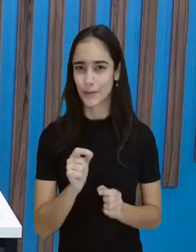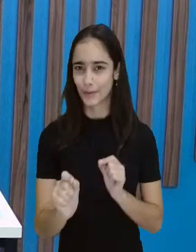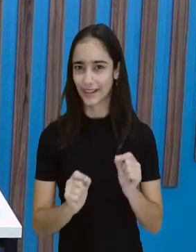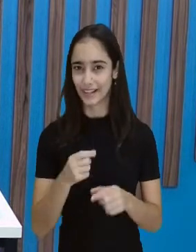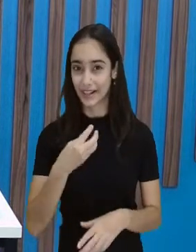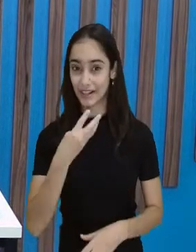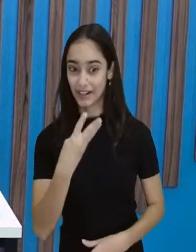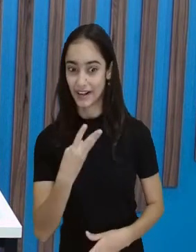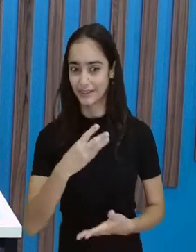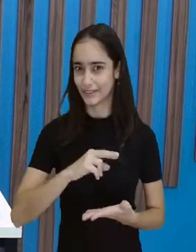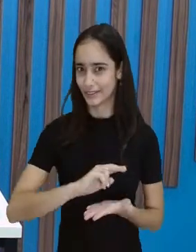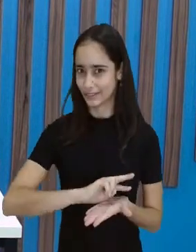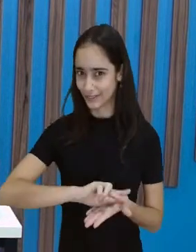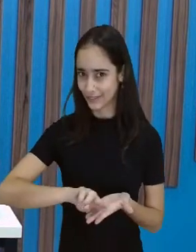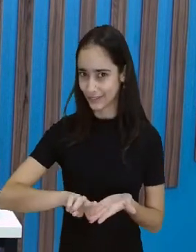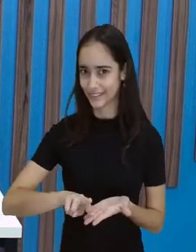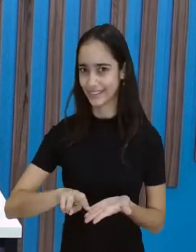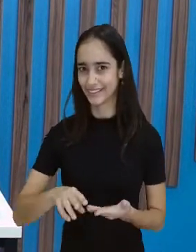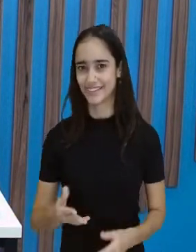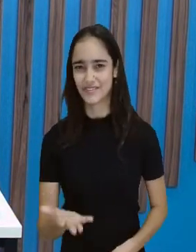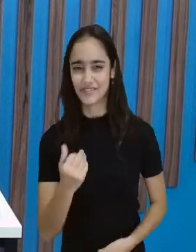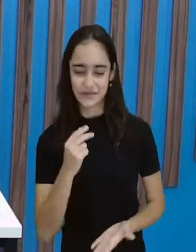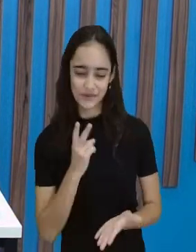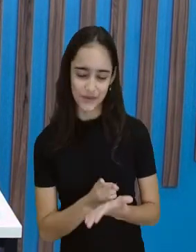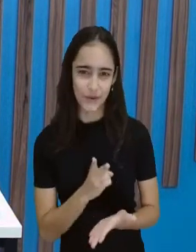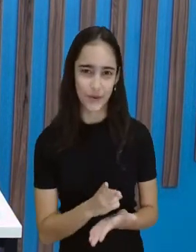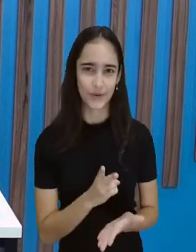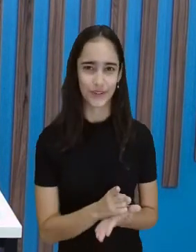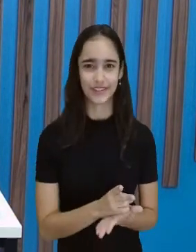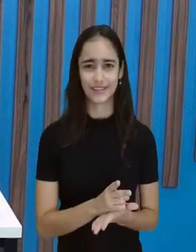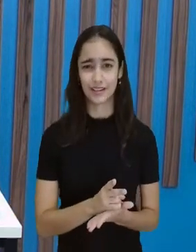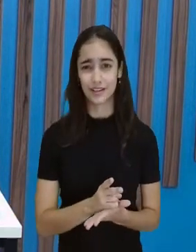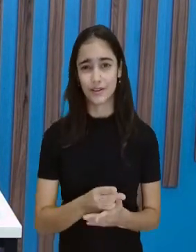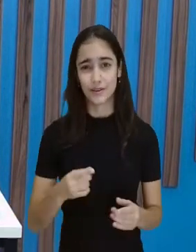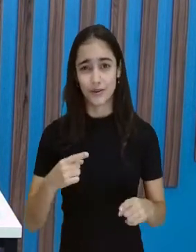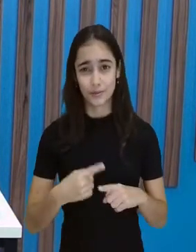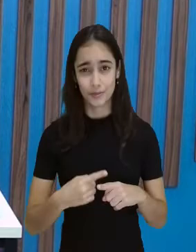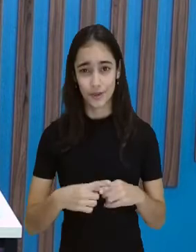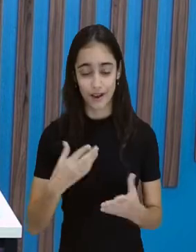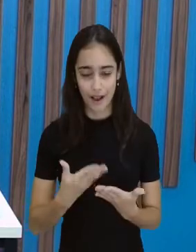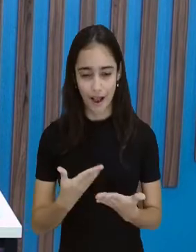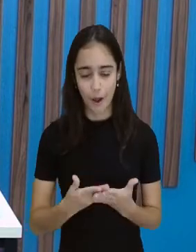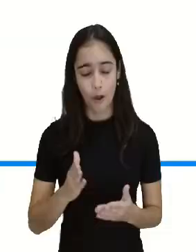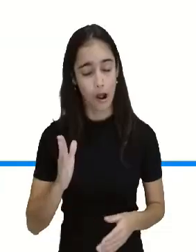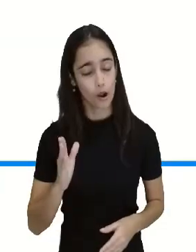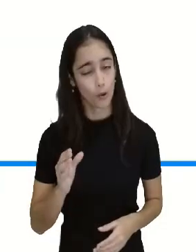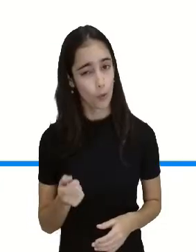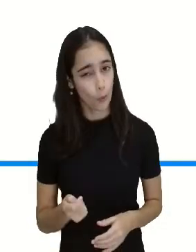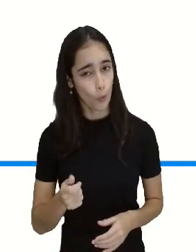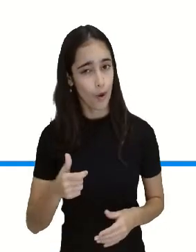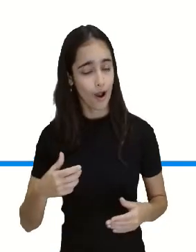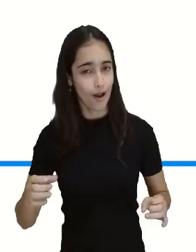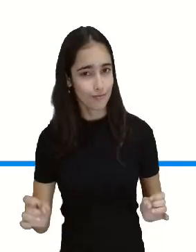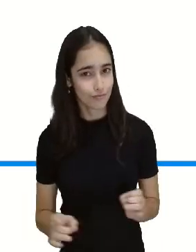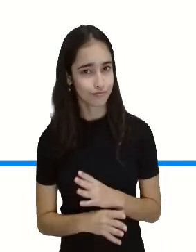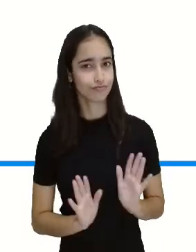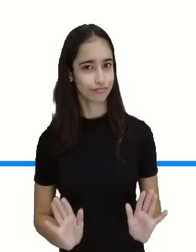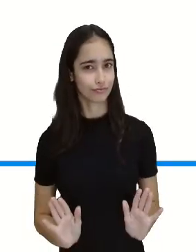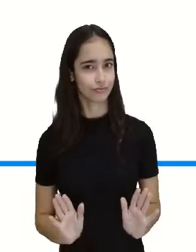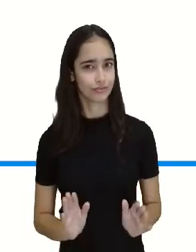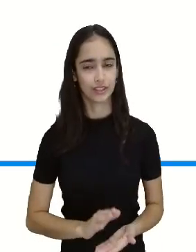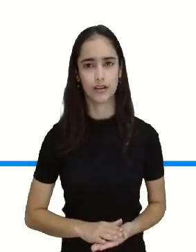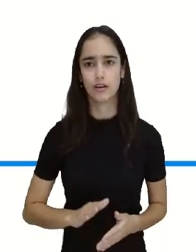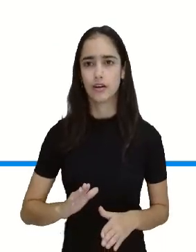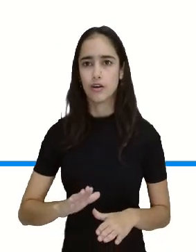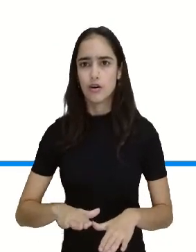continuar. Nossa aula já está, né, chegando quase no fim. Em qual mercado o alimento é mais barato? Olha,